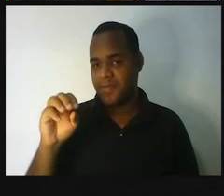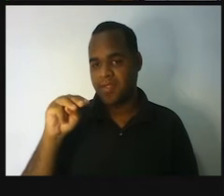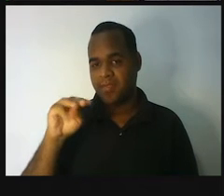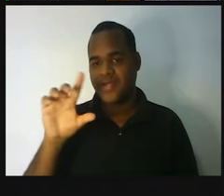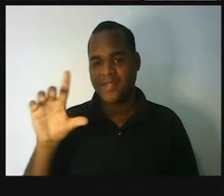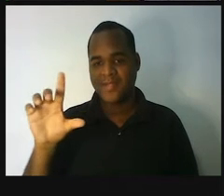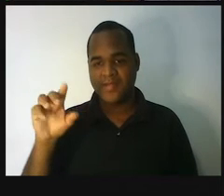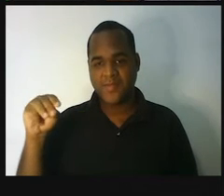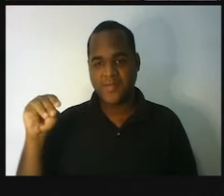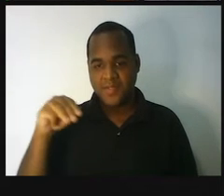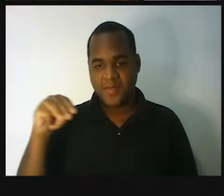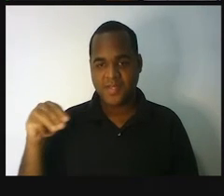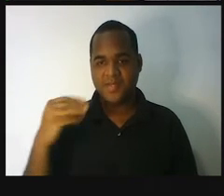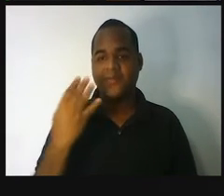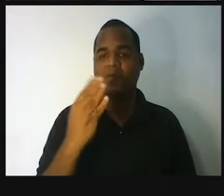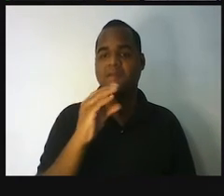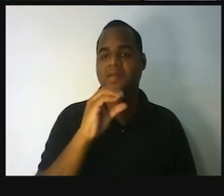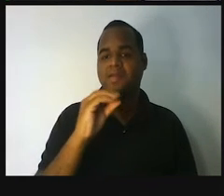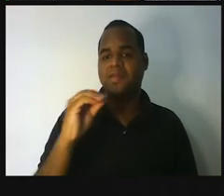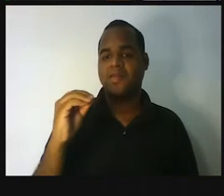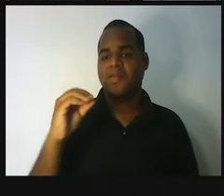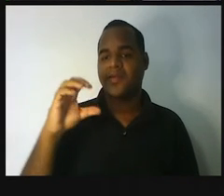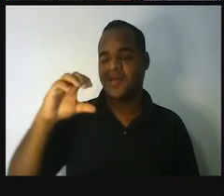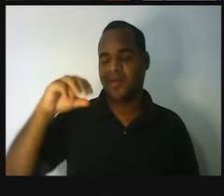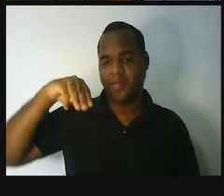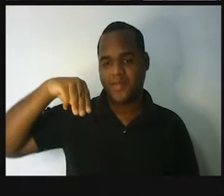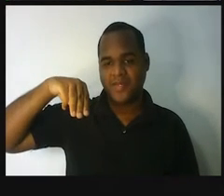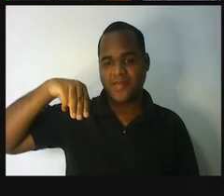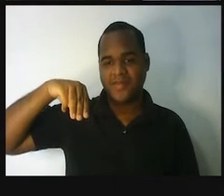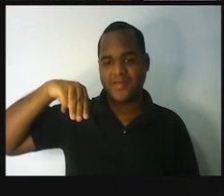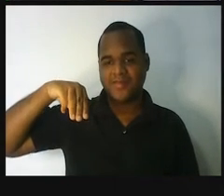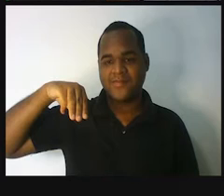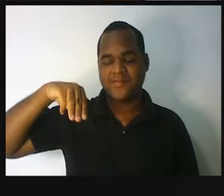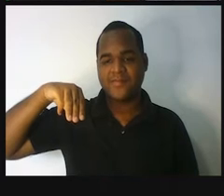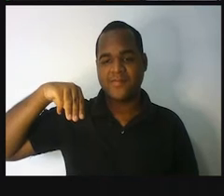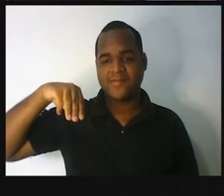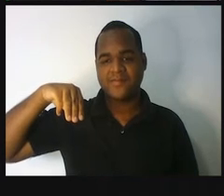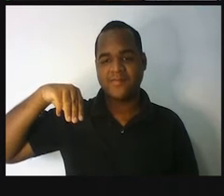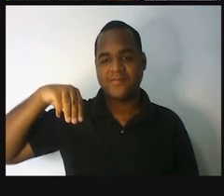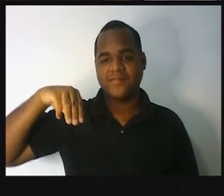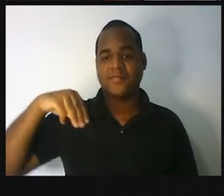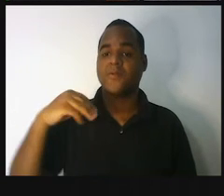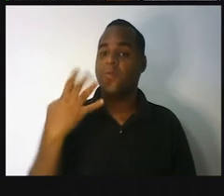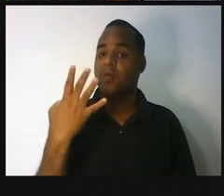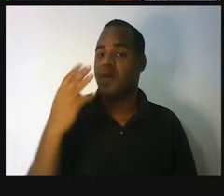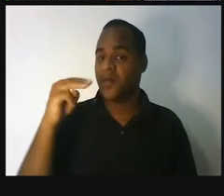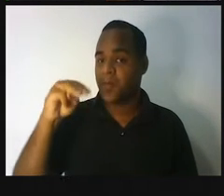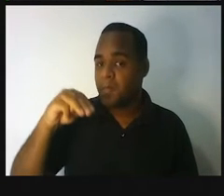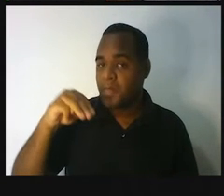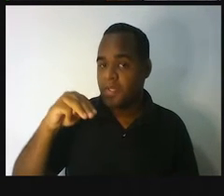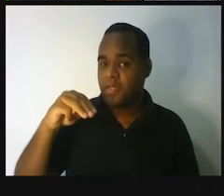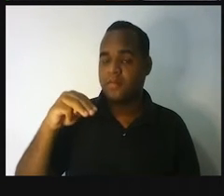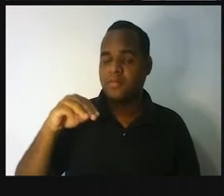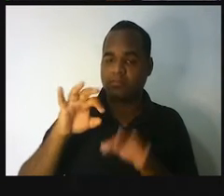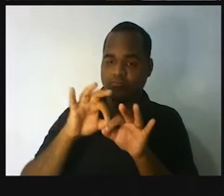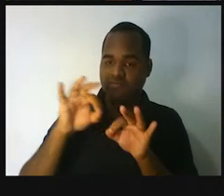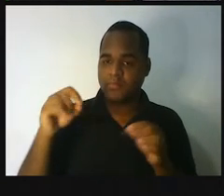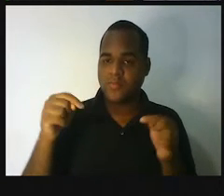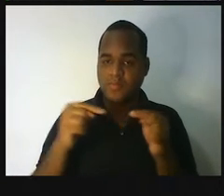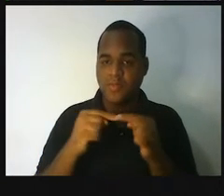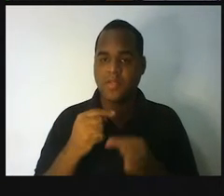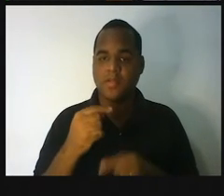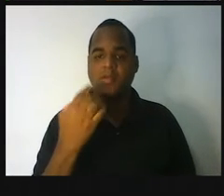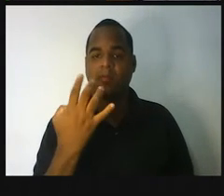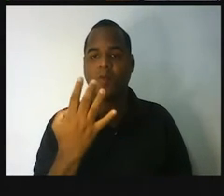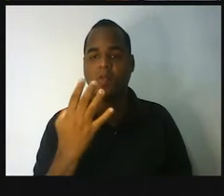comprimento é o mesmo que quatrocentos centímetros. Quatro metros de comprimento é o